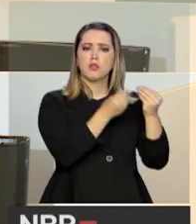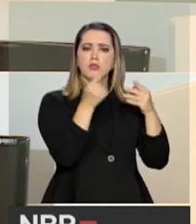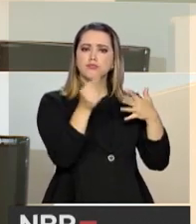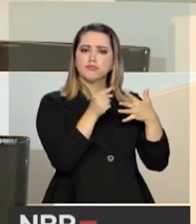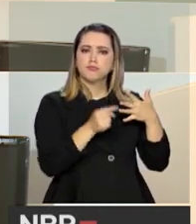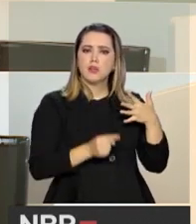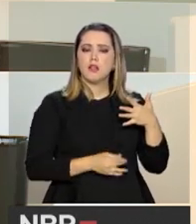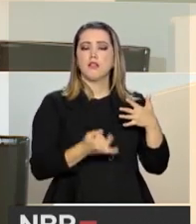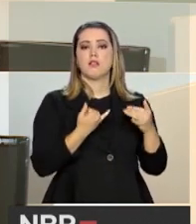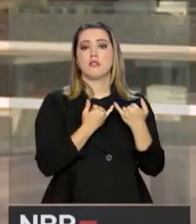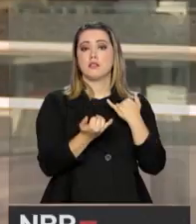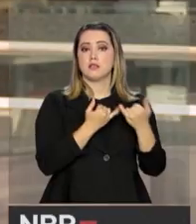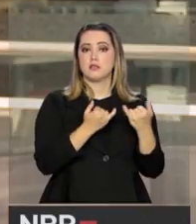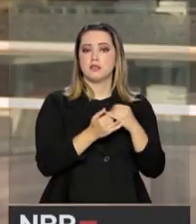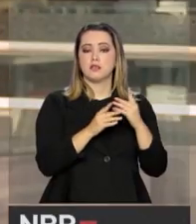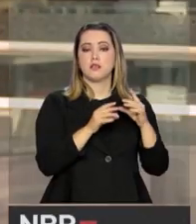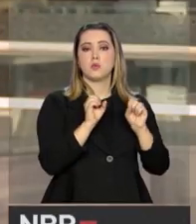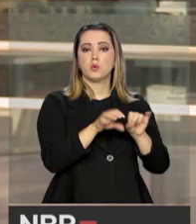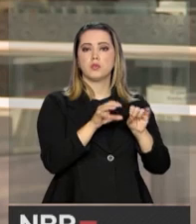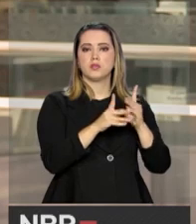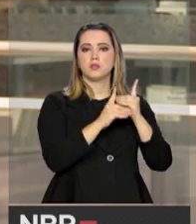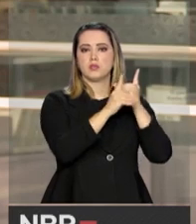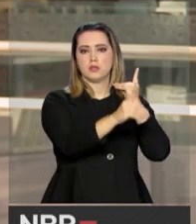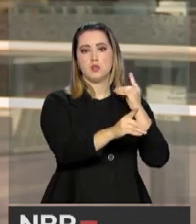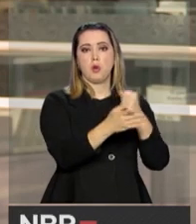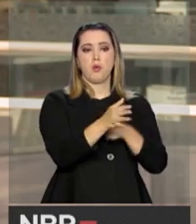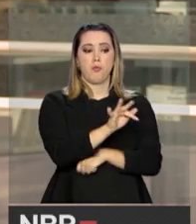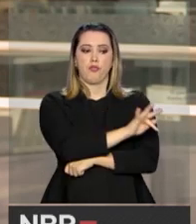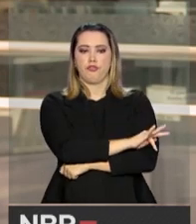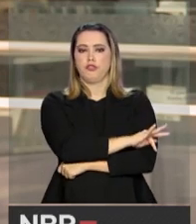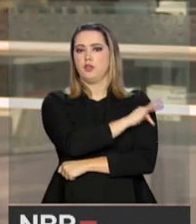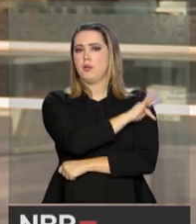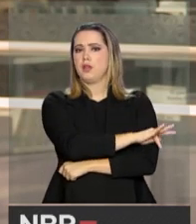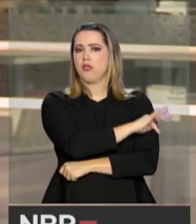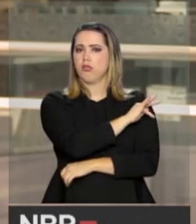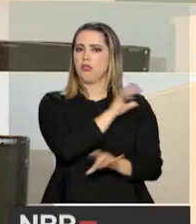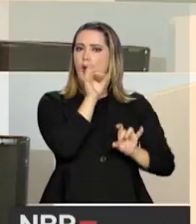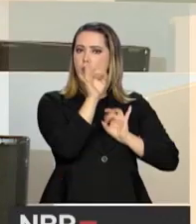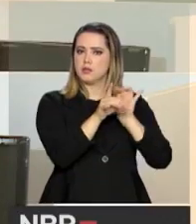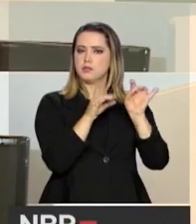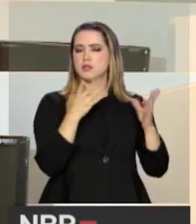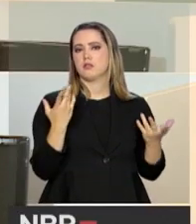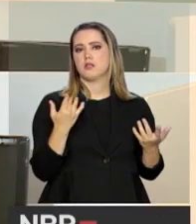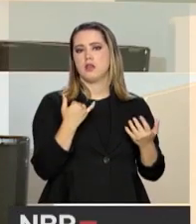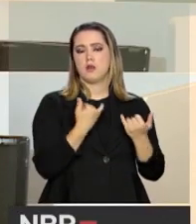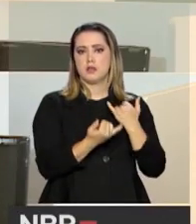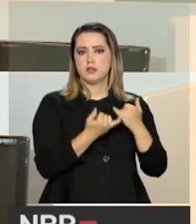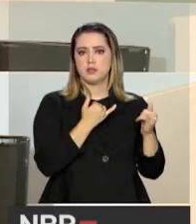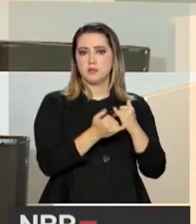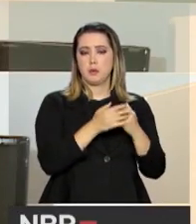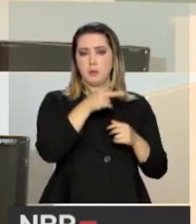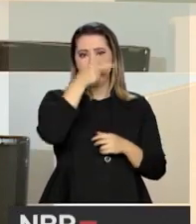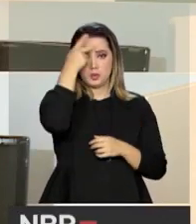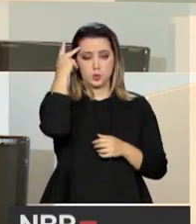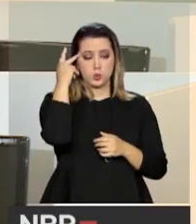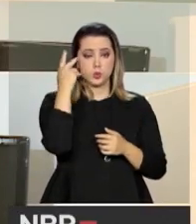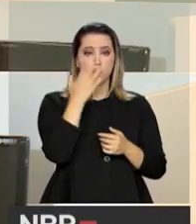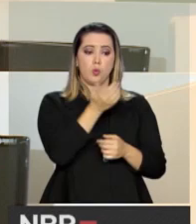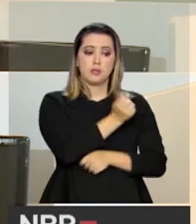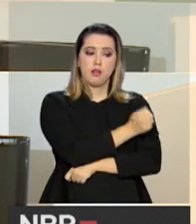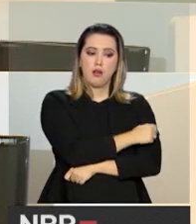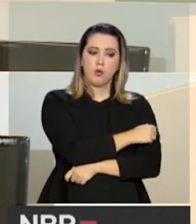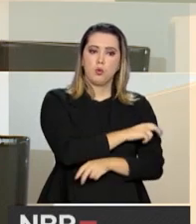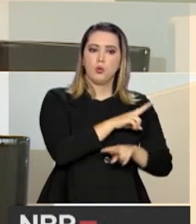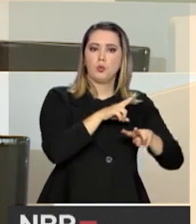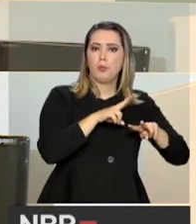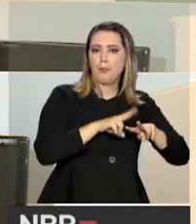prevê também, por exemplo, o ensino à distância para o ensino fundamental em situações específicas, como para alunos em privação de liberdade e também